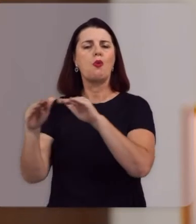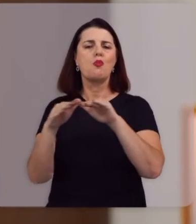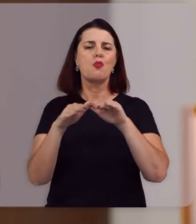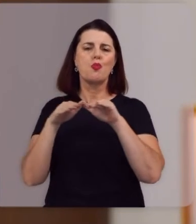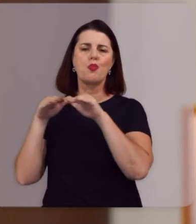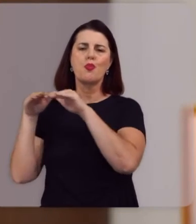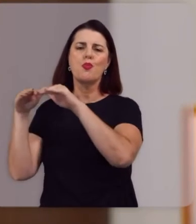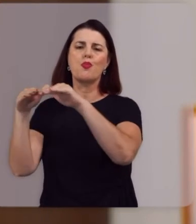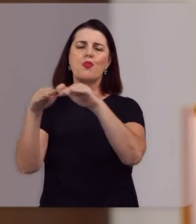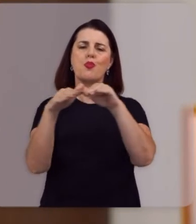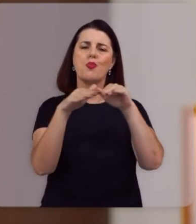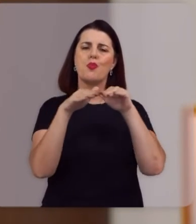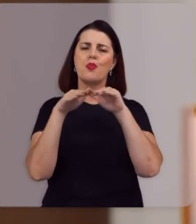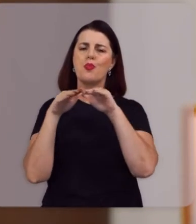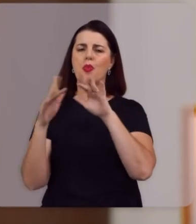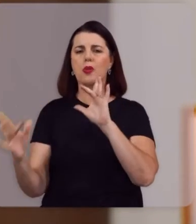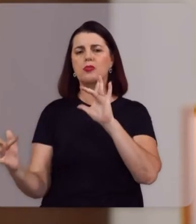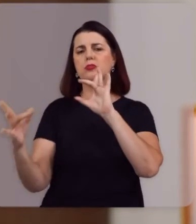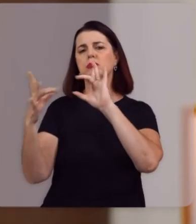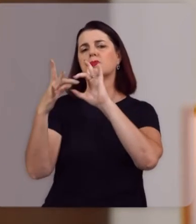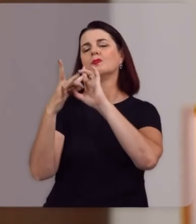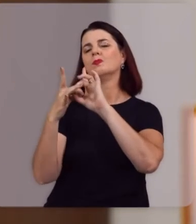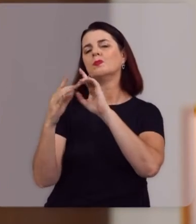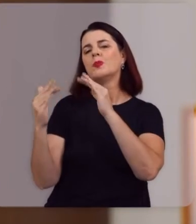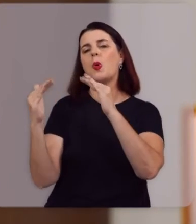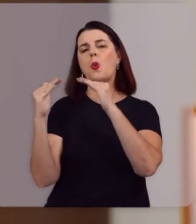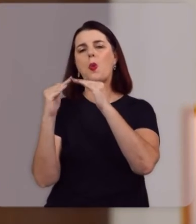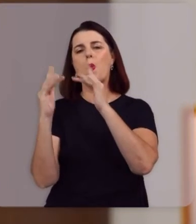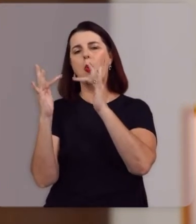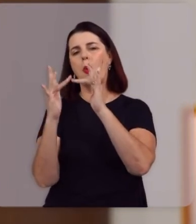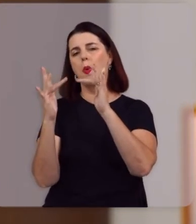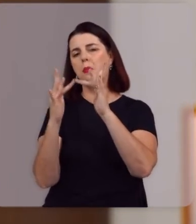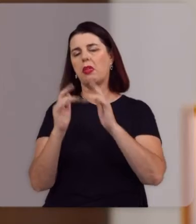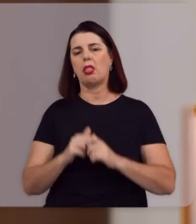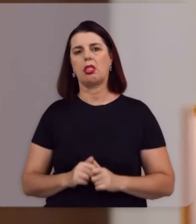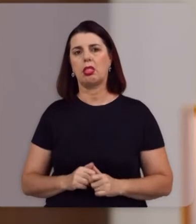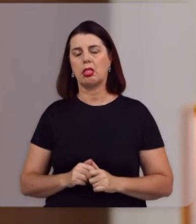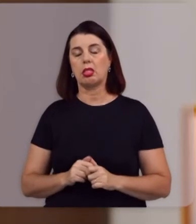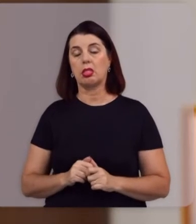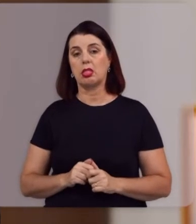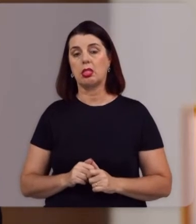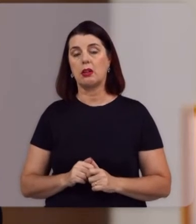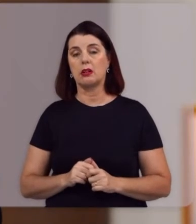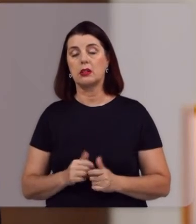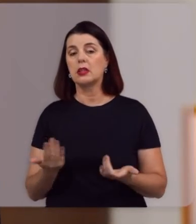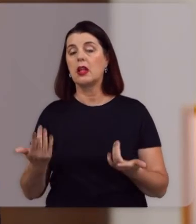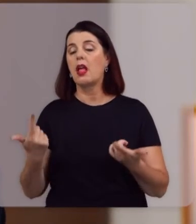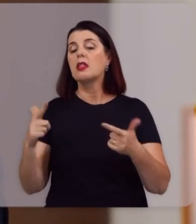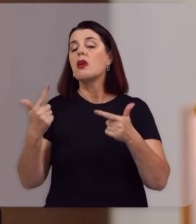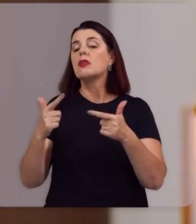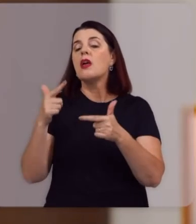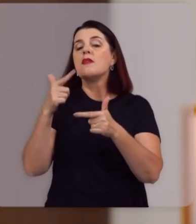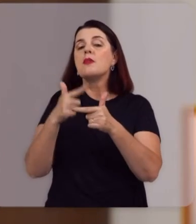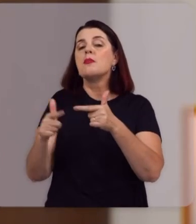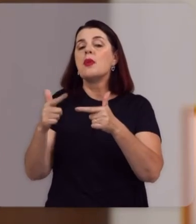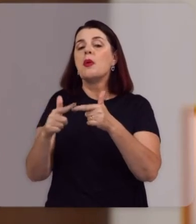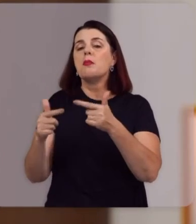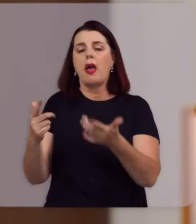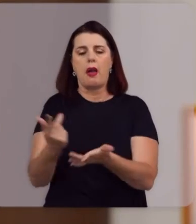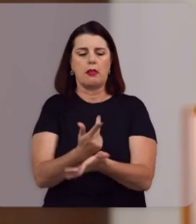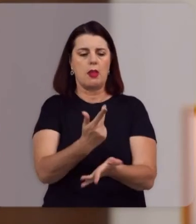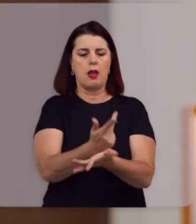Uma total Sintonia De tal forma Que eles Não bateram Cabeça